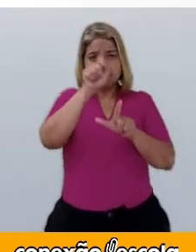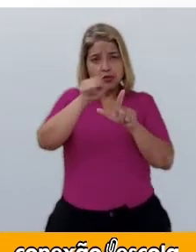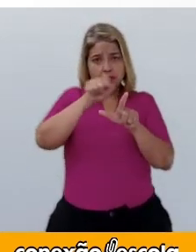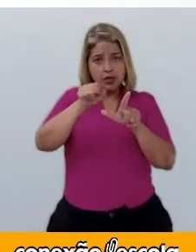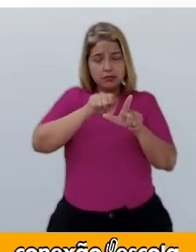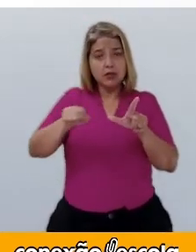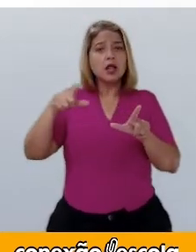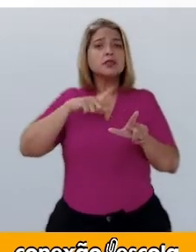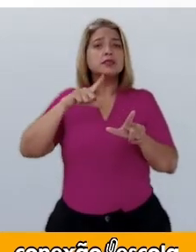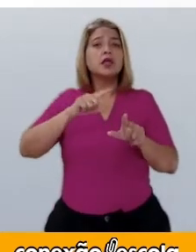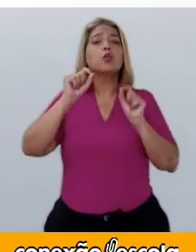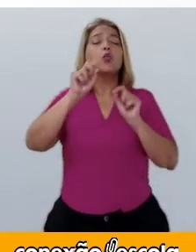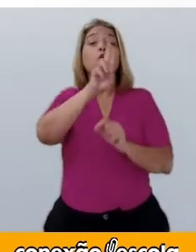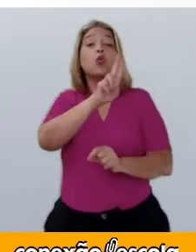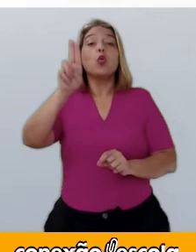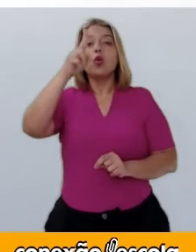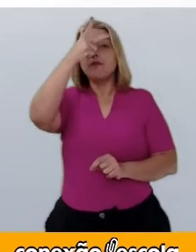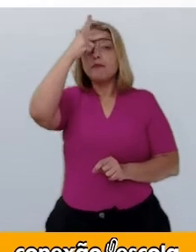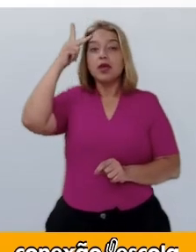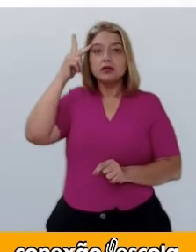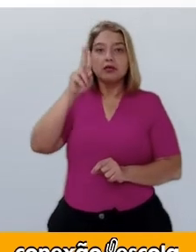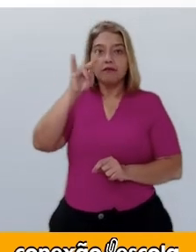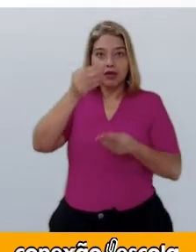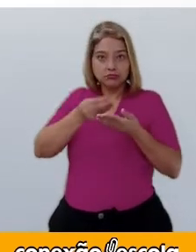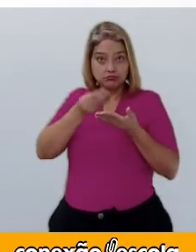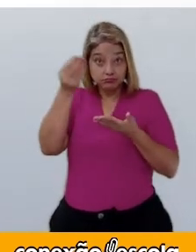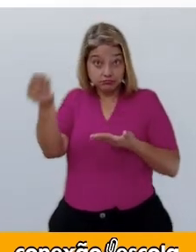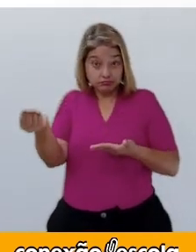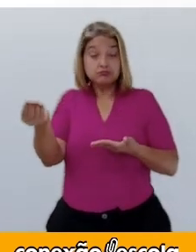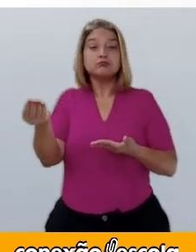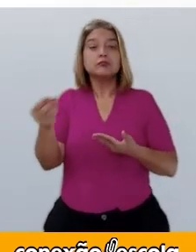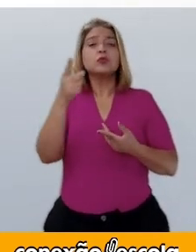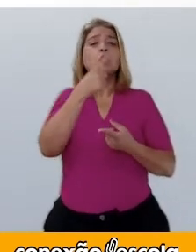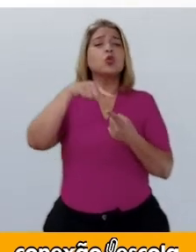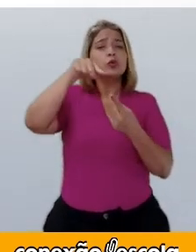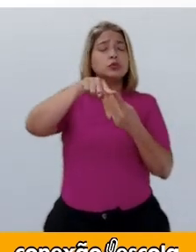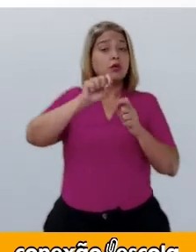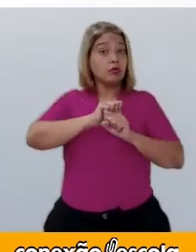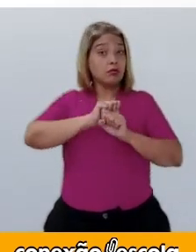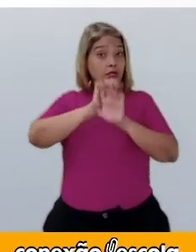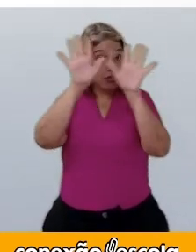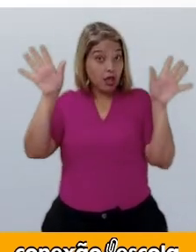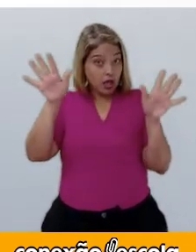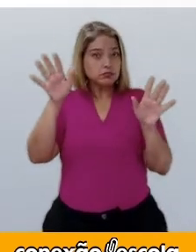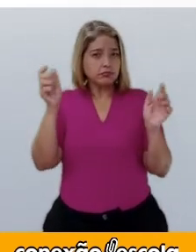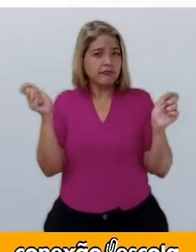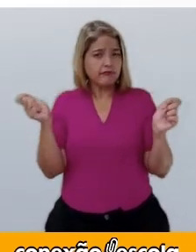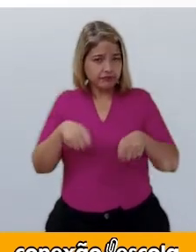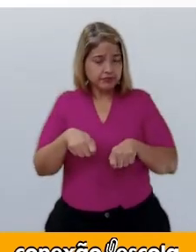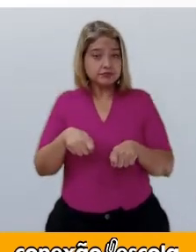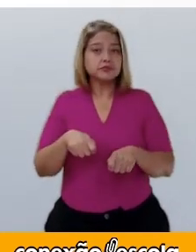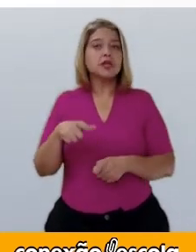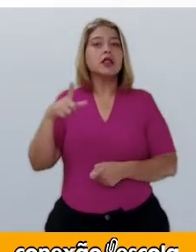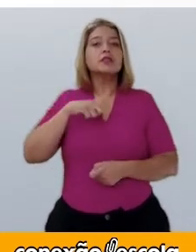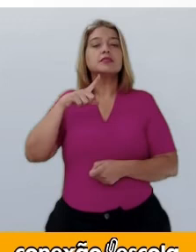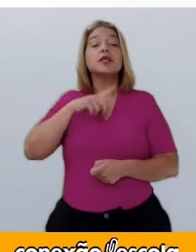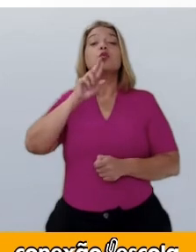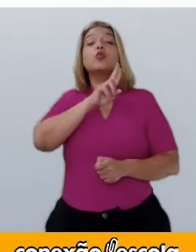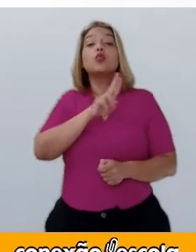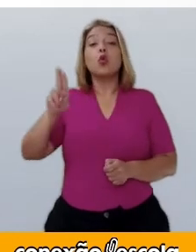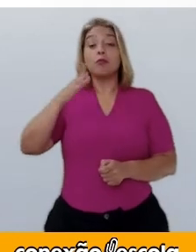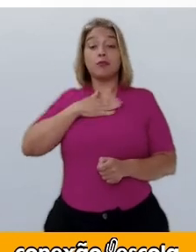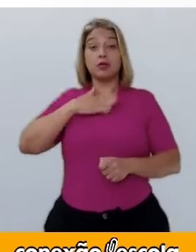apresenta destinatário? Tem um objetivo claro? Tem remetente?